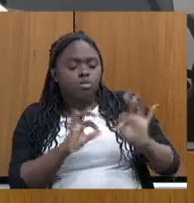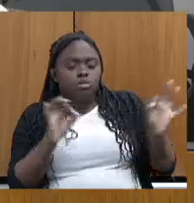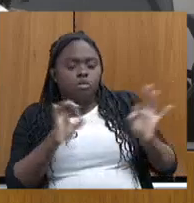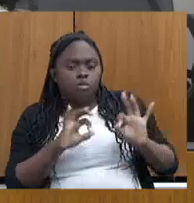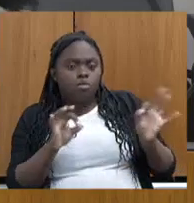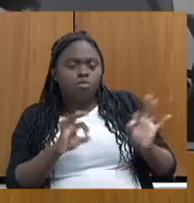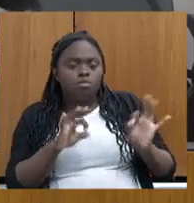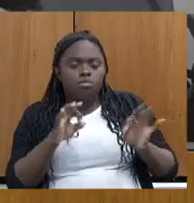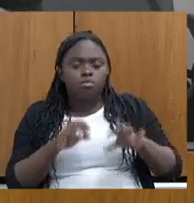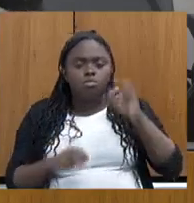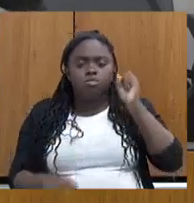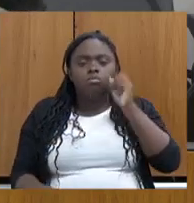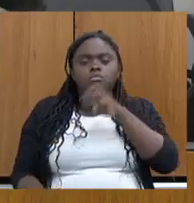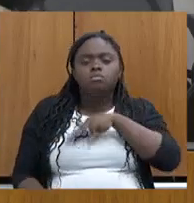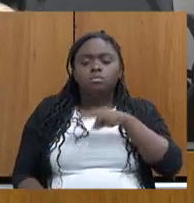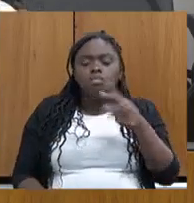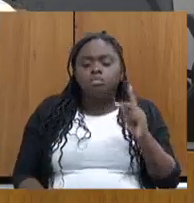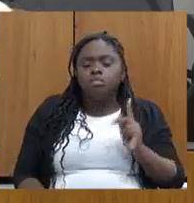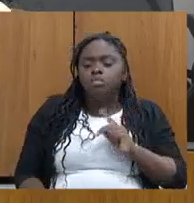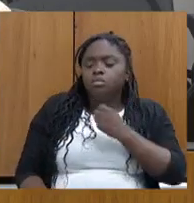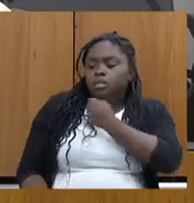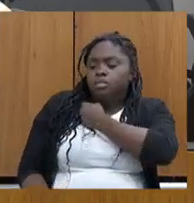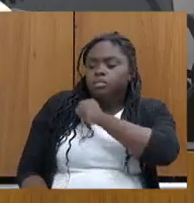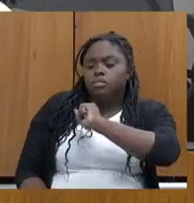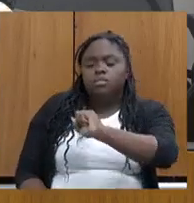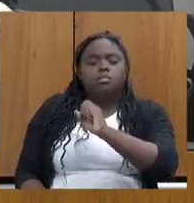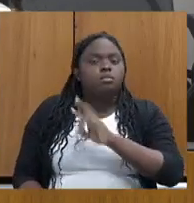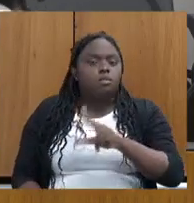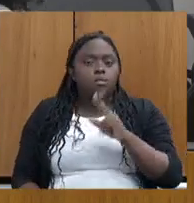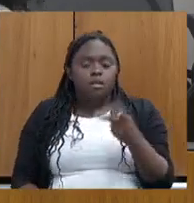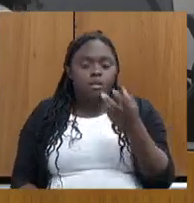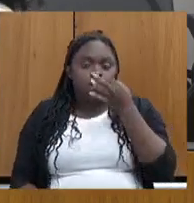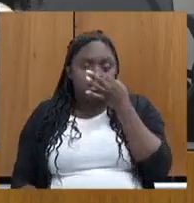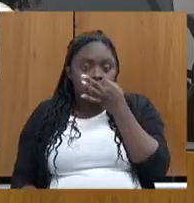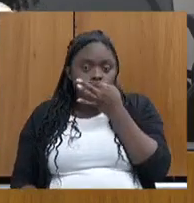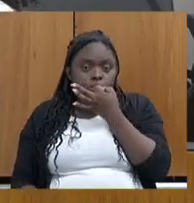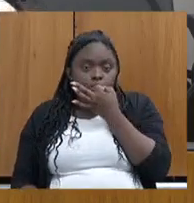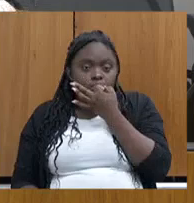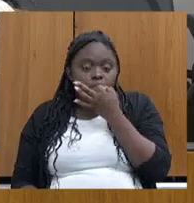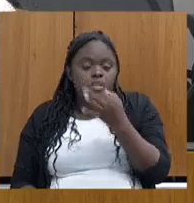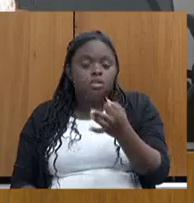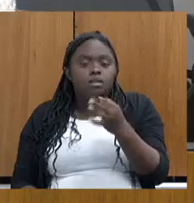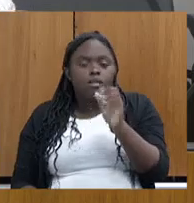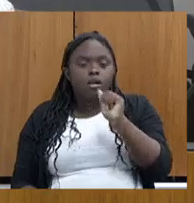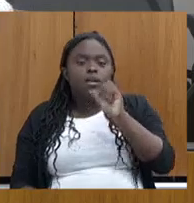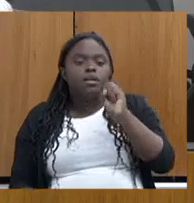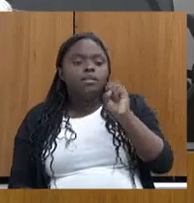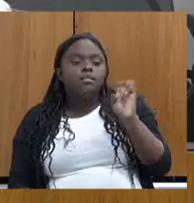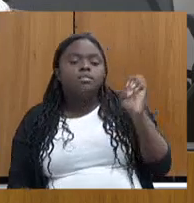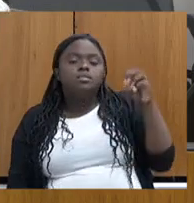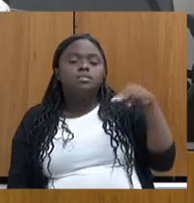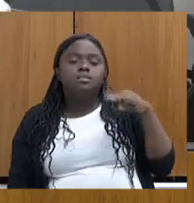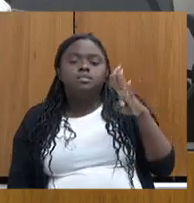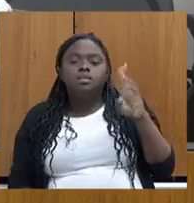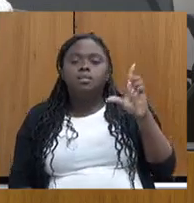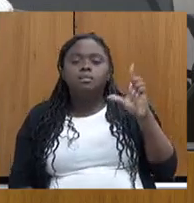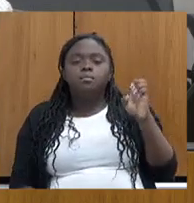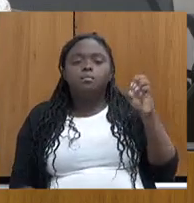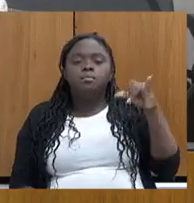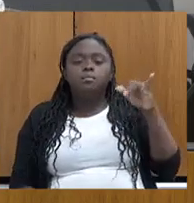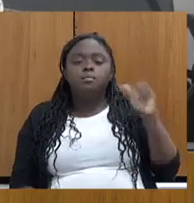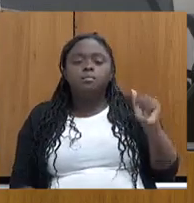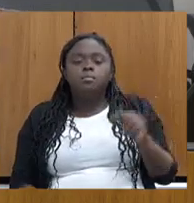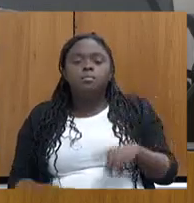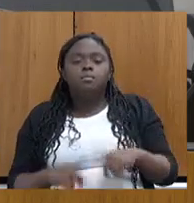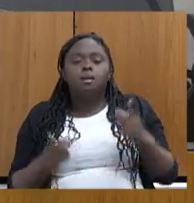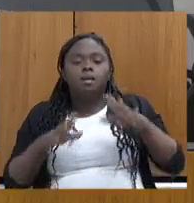cuidadoso, ouvindo o Ministério Público, Defensoria, não é a opinião da Assembleia, é a construção técnica da Assembleia sobre a